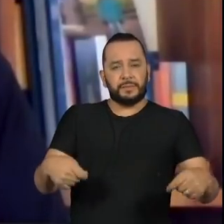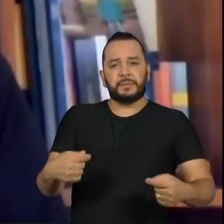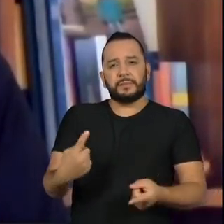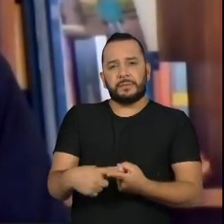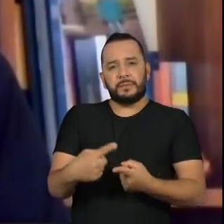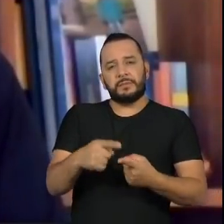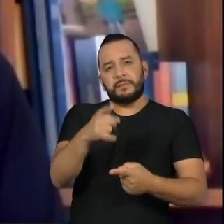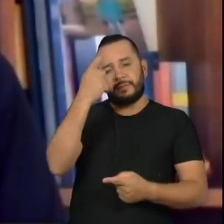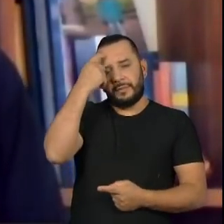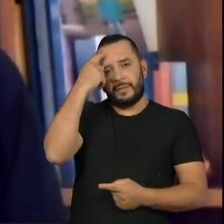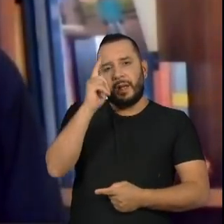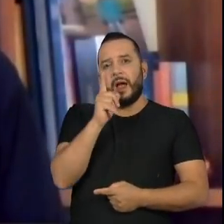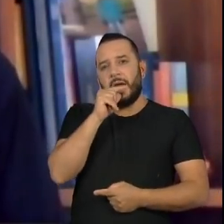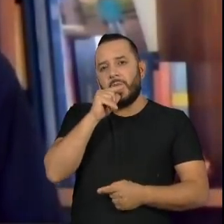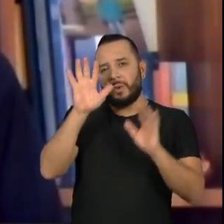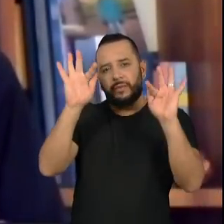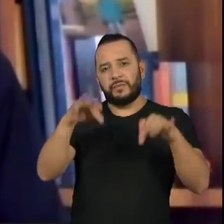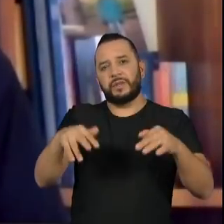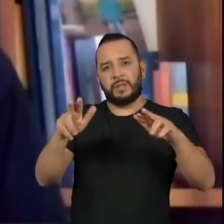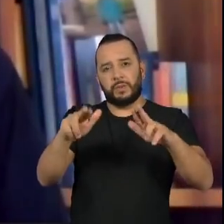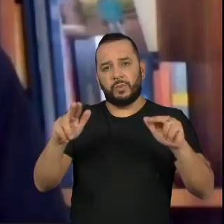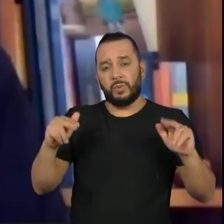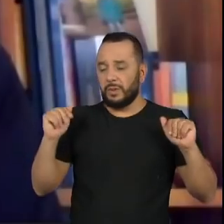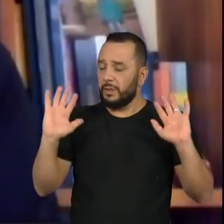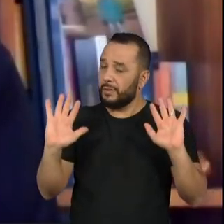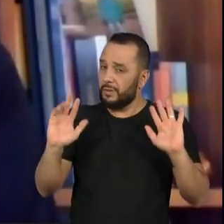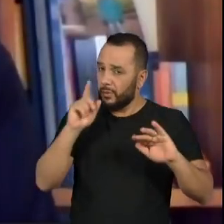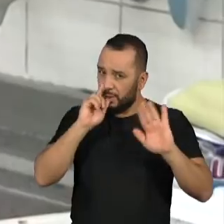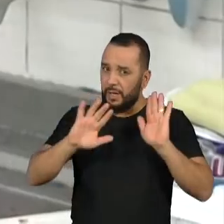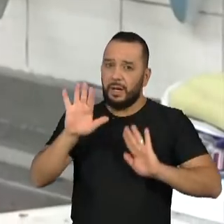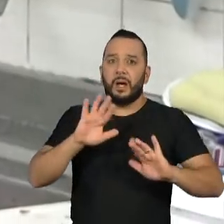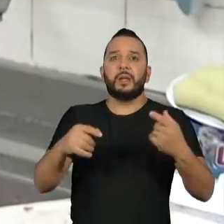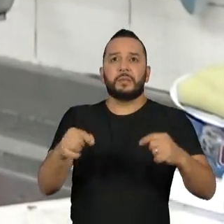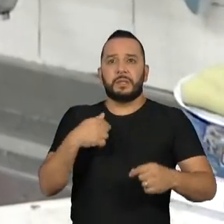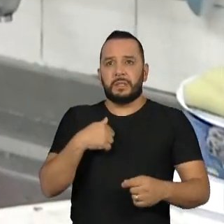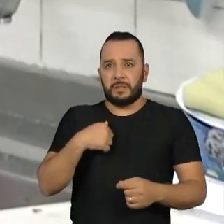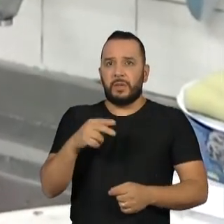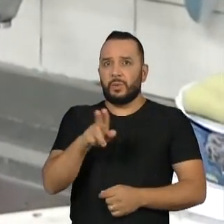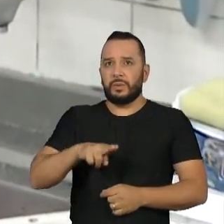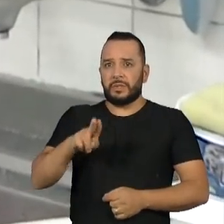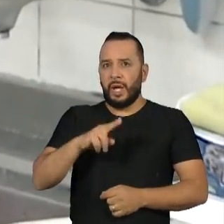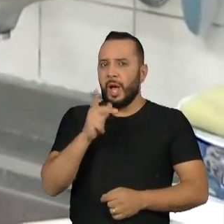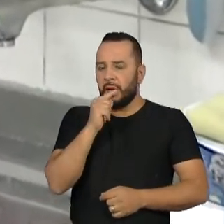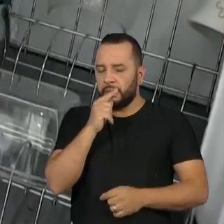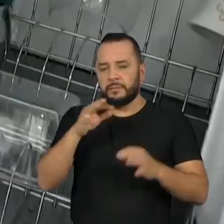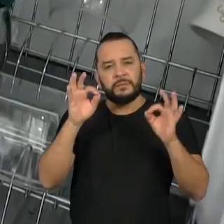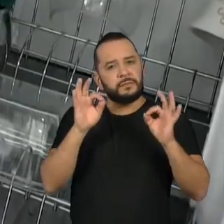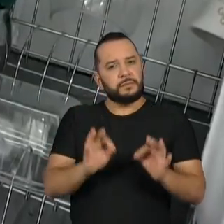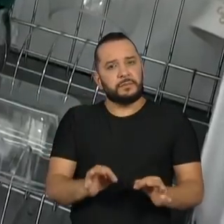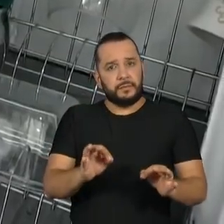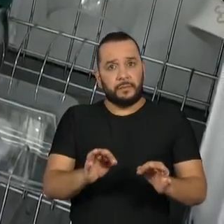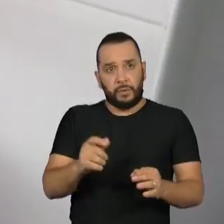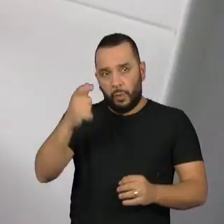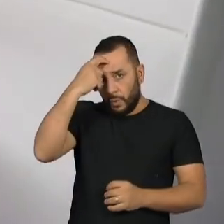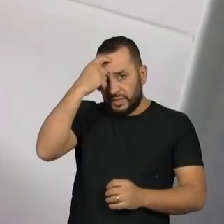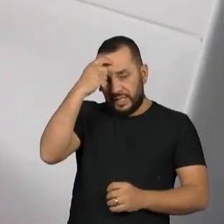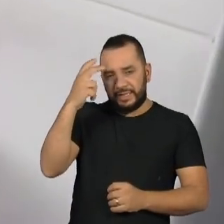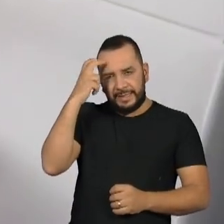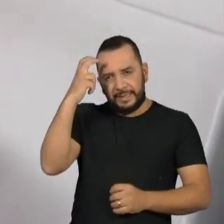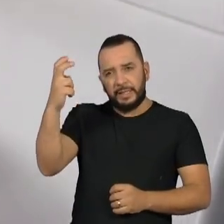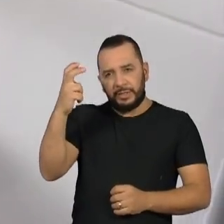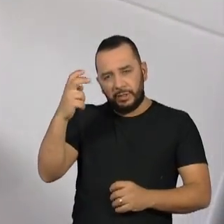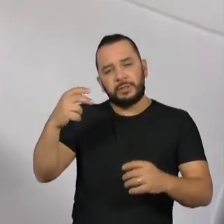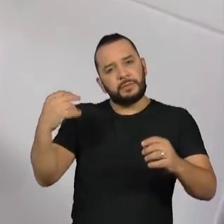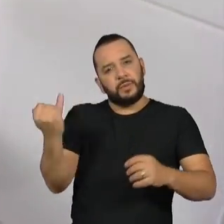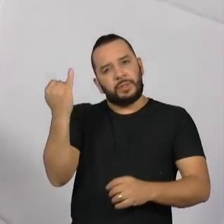água é um recurso infinito. Então, usar de forma racional, de forma inteligente é muito importante. Isso é tão